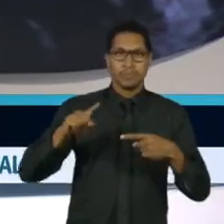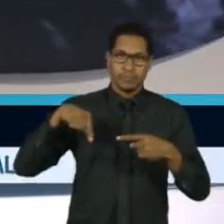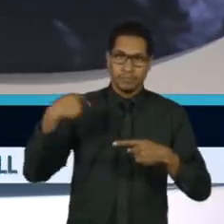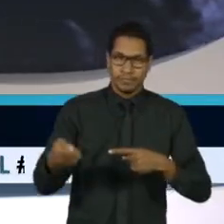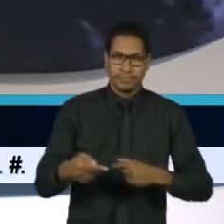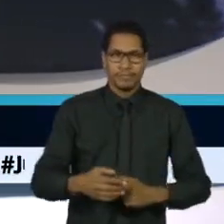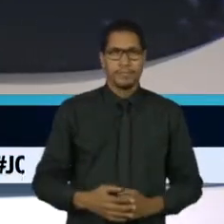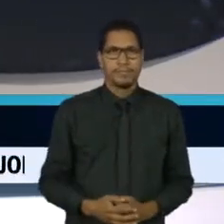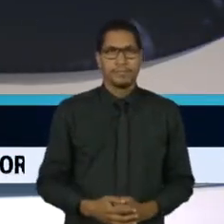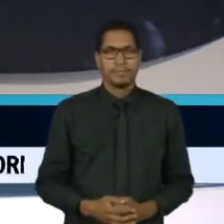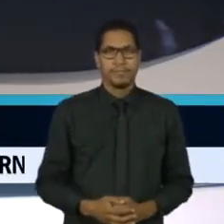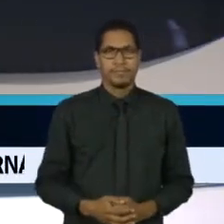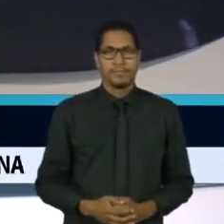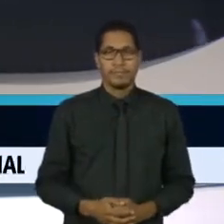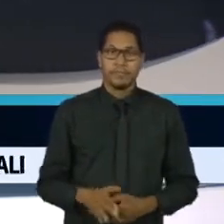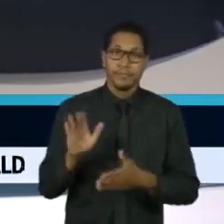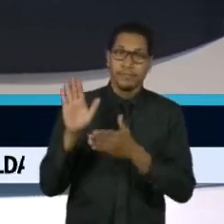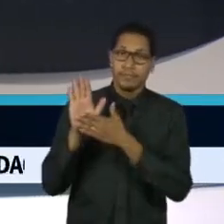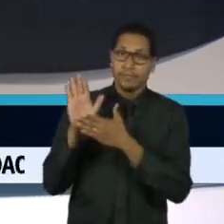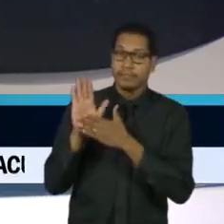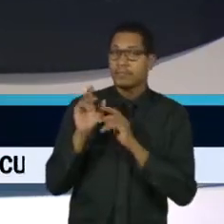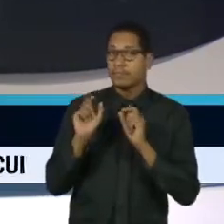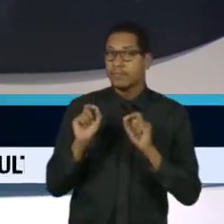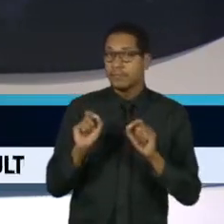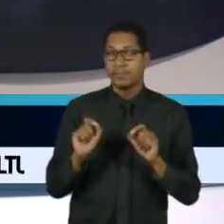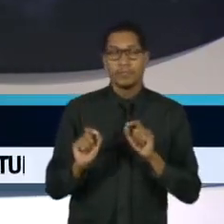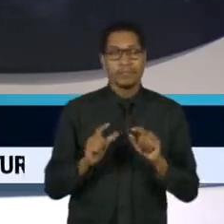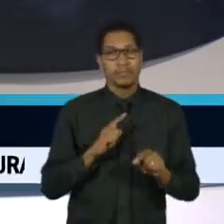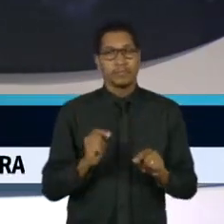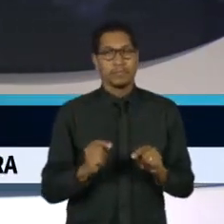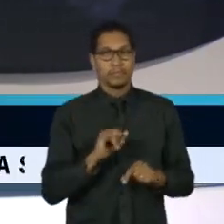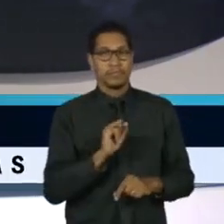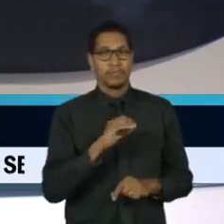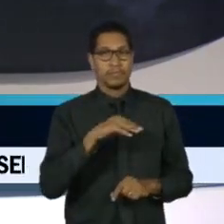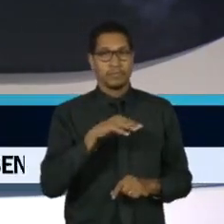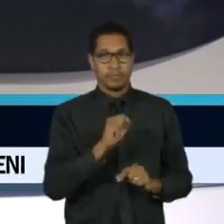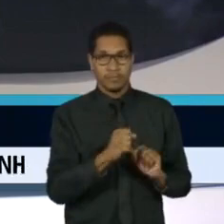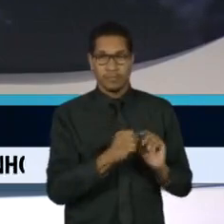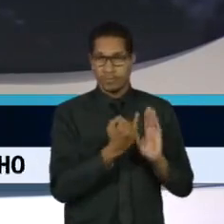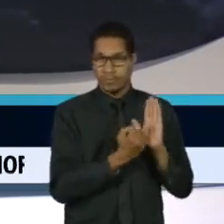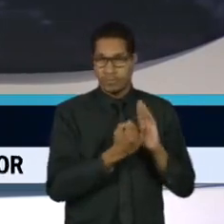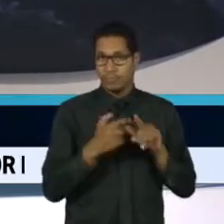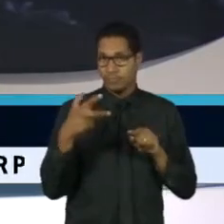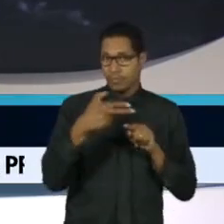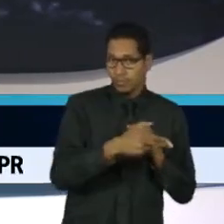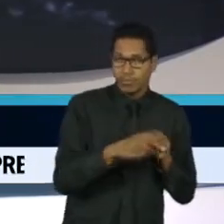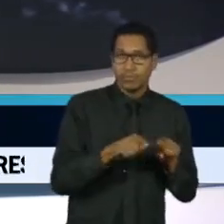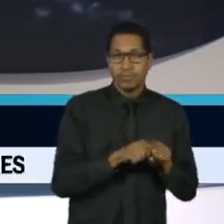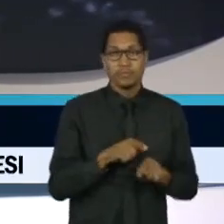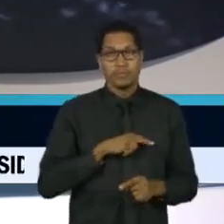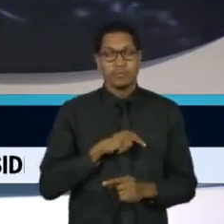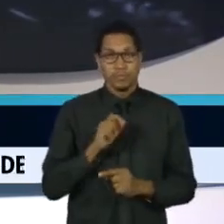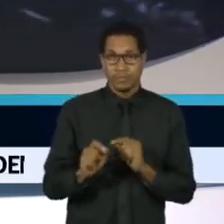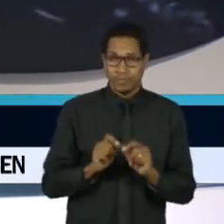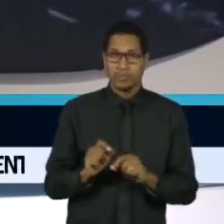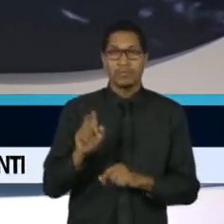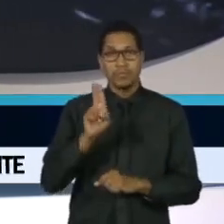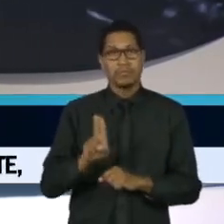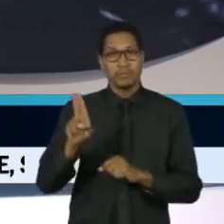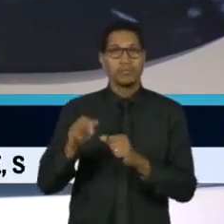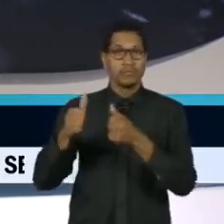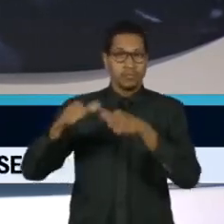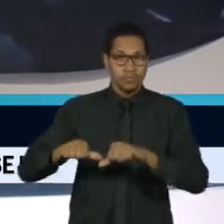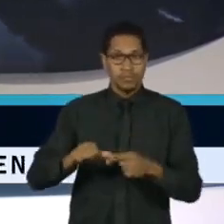A proposta de corte do ICMS pode tirar um bilhão de três universidades que estão entre as maiores do Brasil,